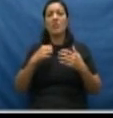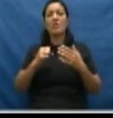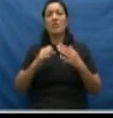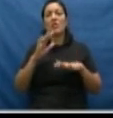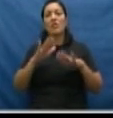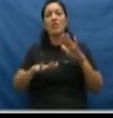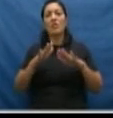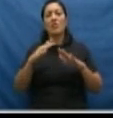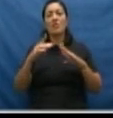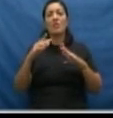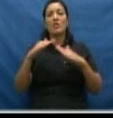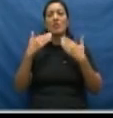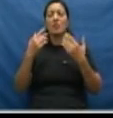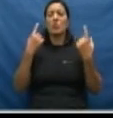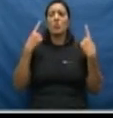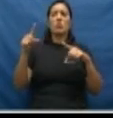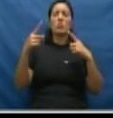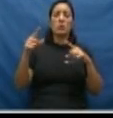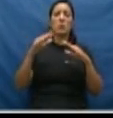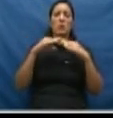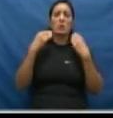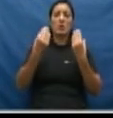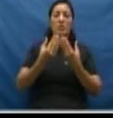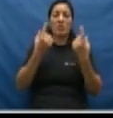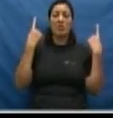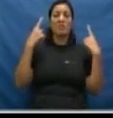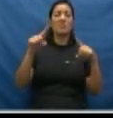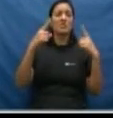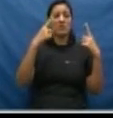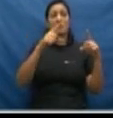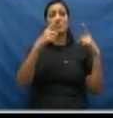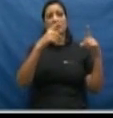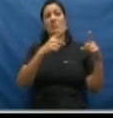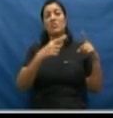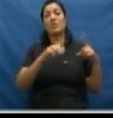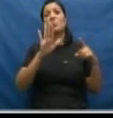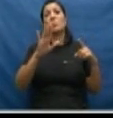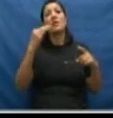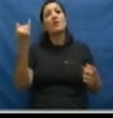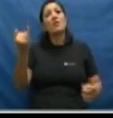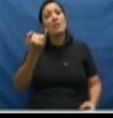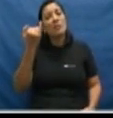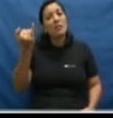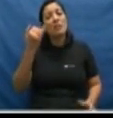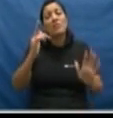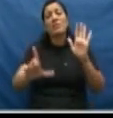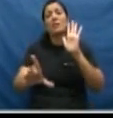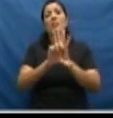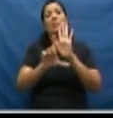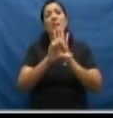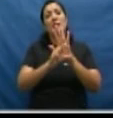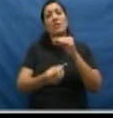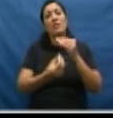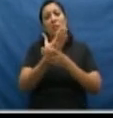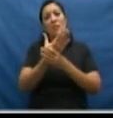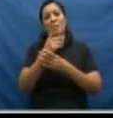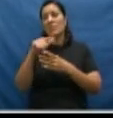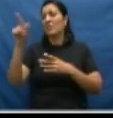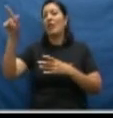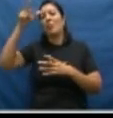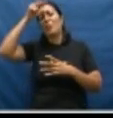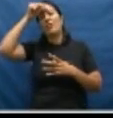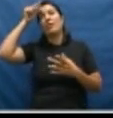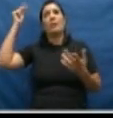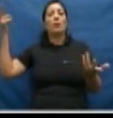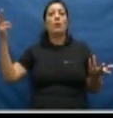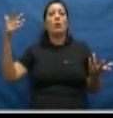ataca o parlamento. As câmaras, o parlamento, que tem uma importância fundamental na construção das leis. Não é o executivo que